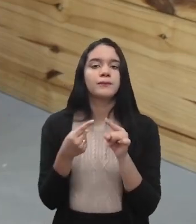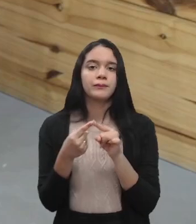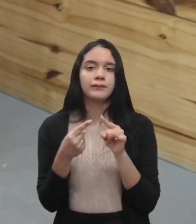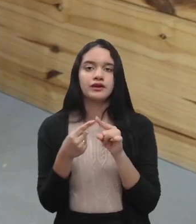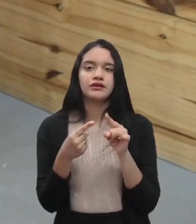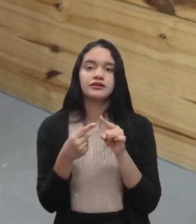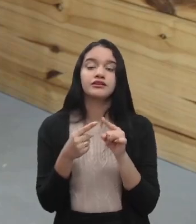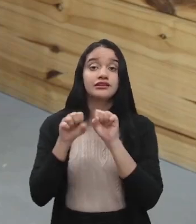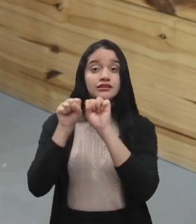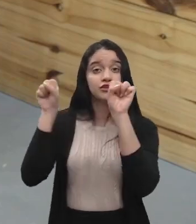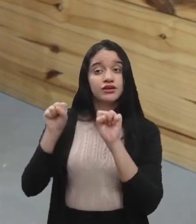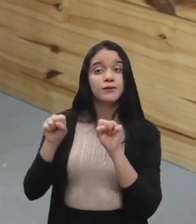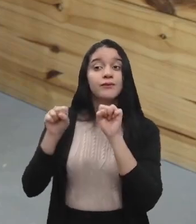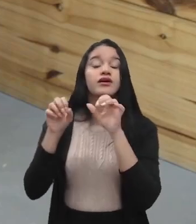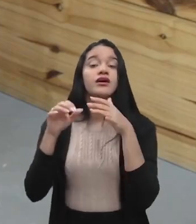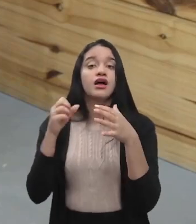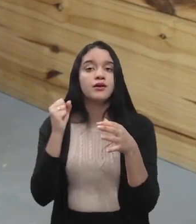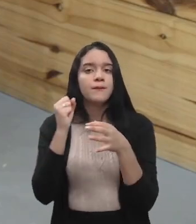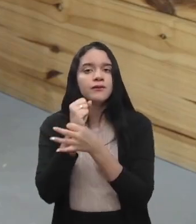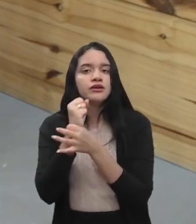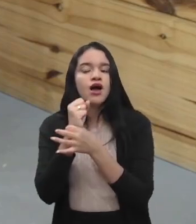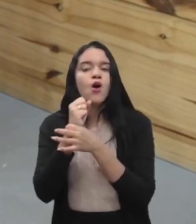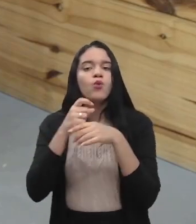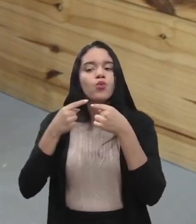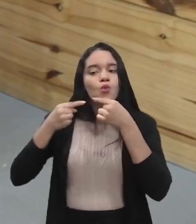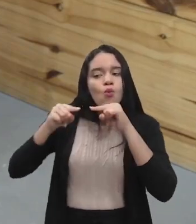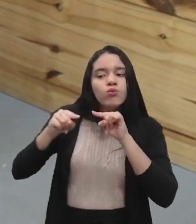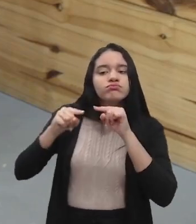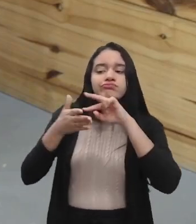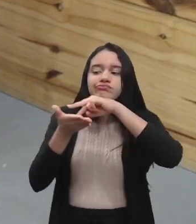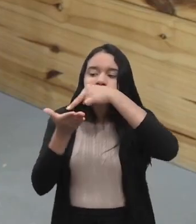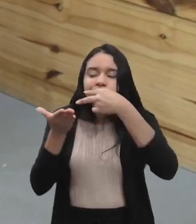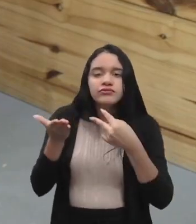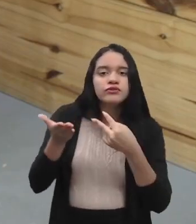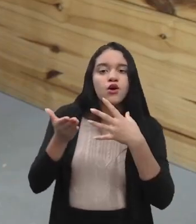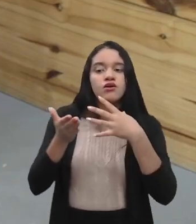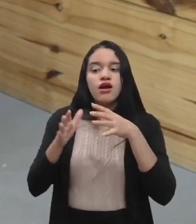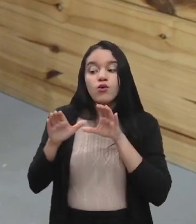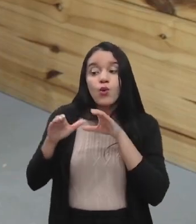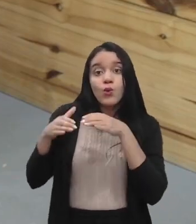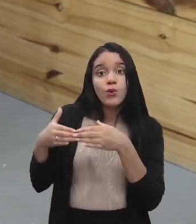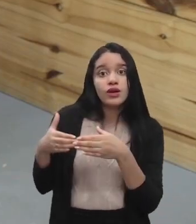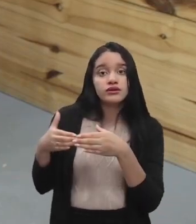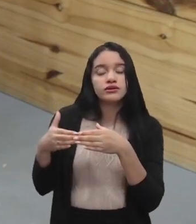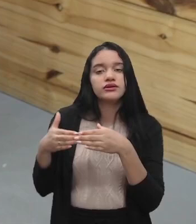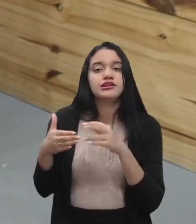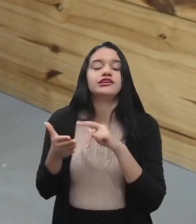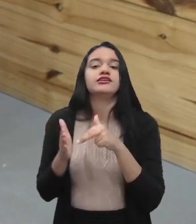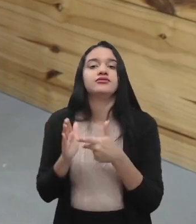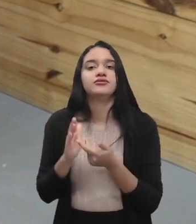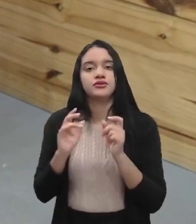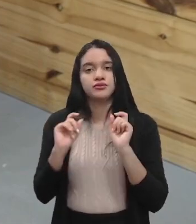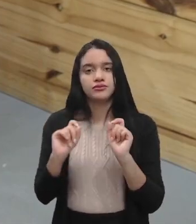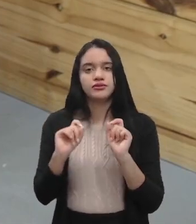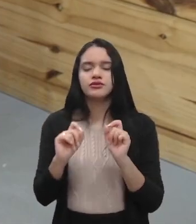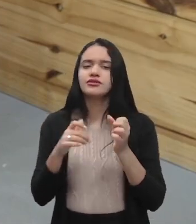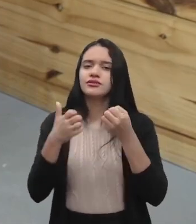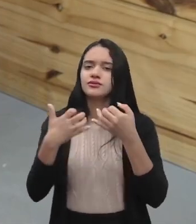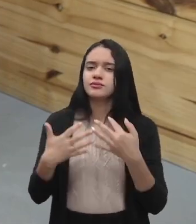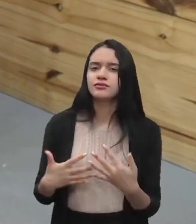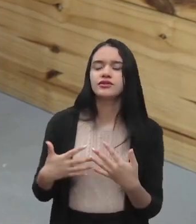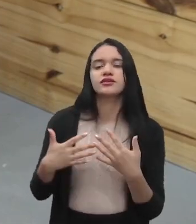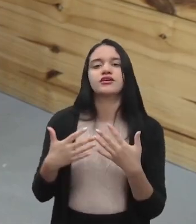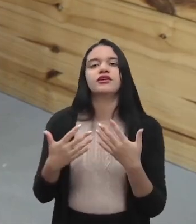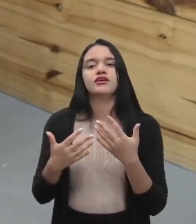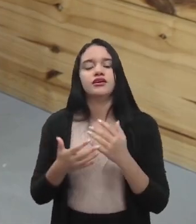Sistema de proteção contra quedas de forma coletiva. O que é que vem a ser isso? Além do que a gente já falou de guarda